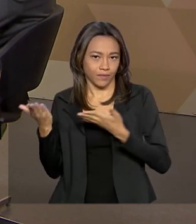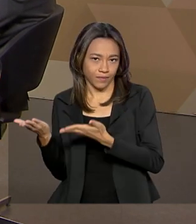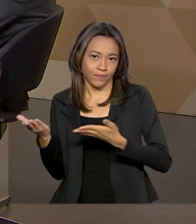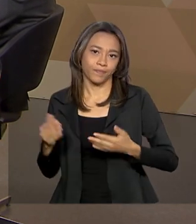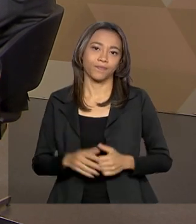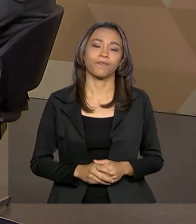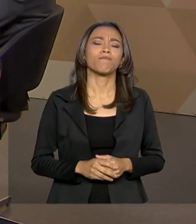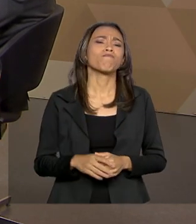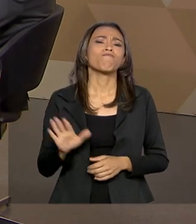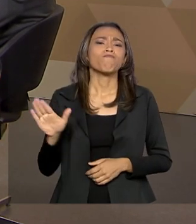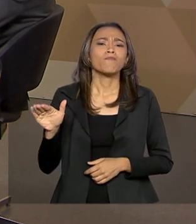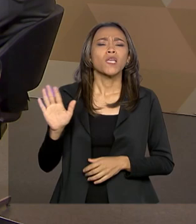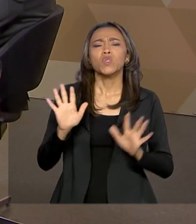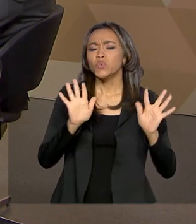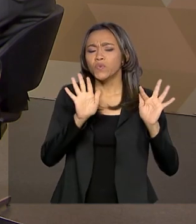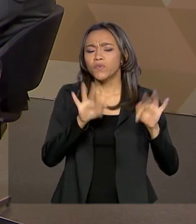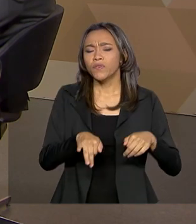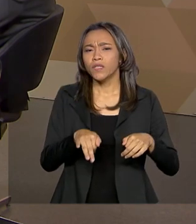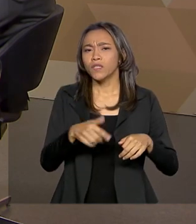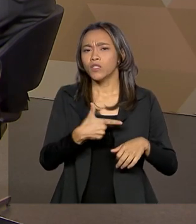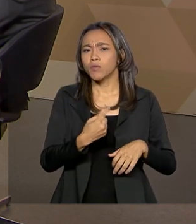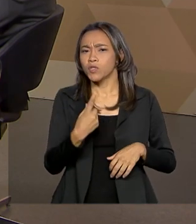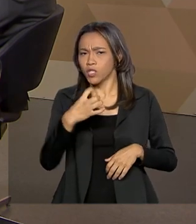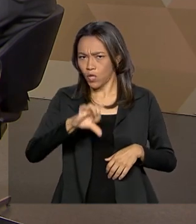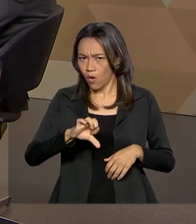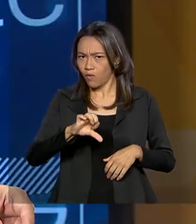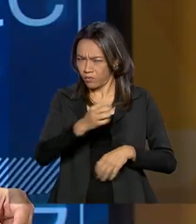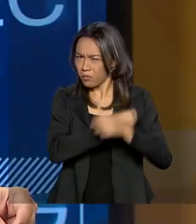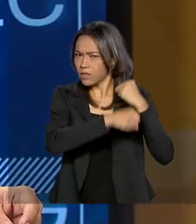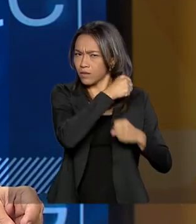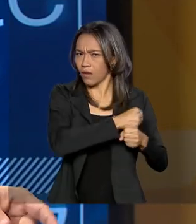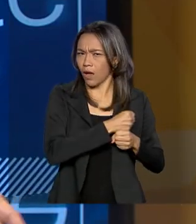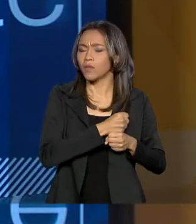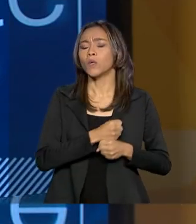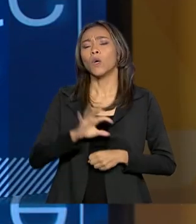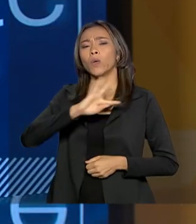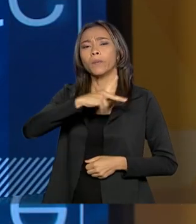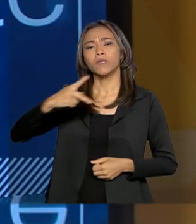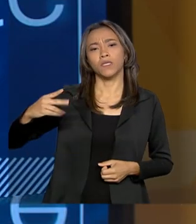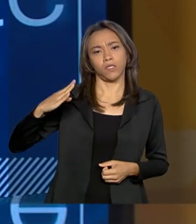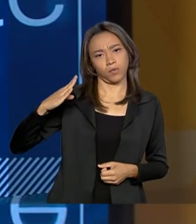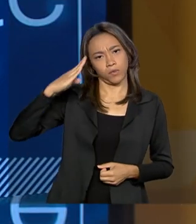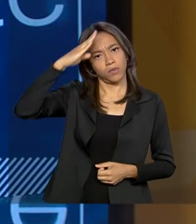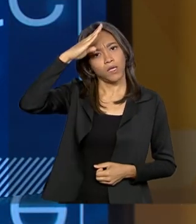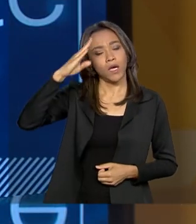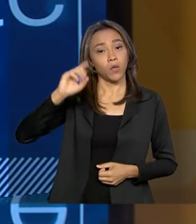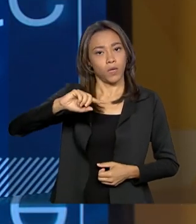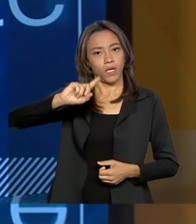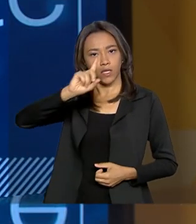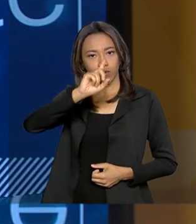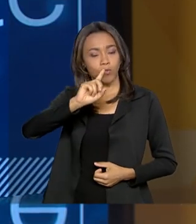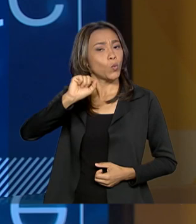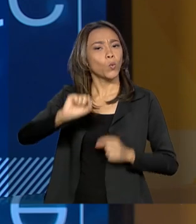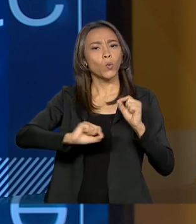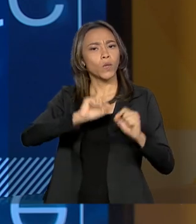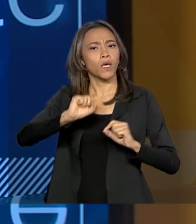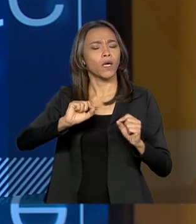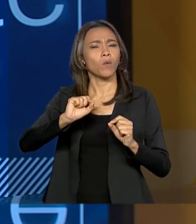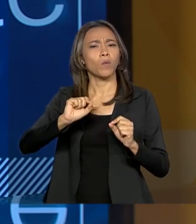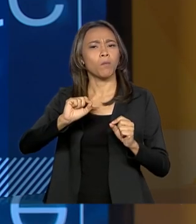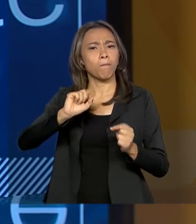Secretário, no fim de 2019, no fim do ano passado, o presidente Jair Bolsonaro determinou a cota de tela